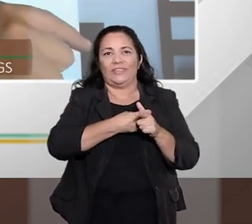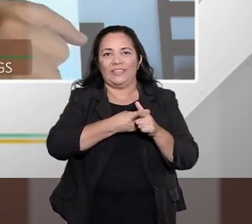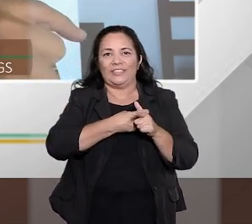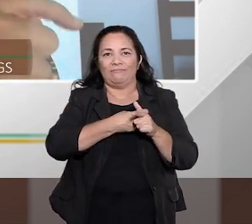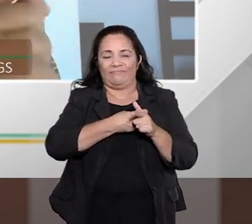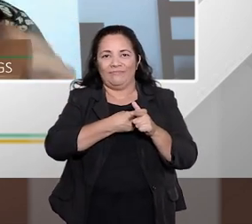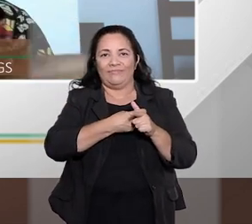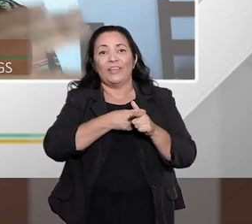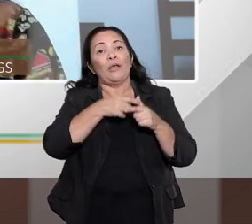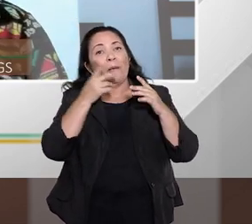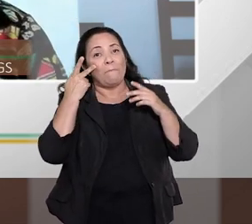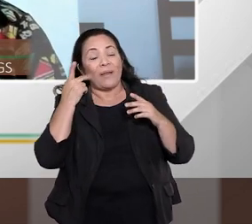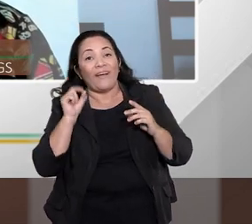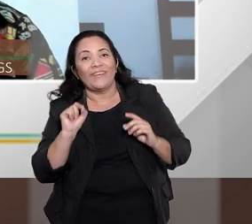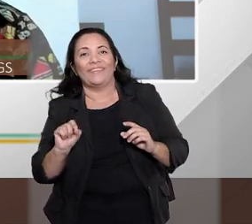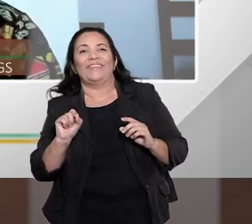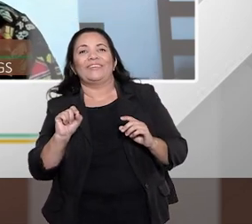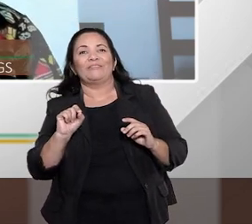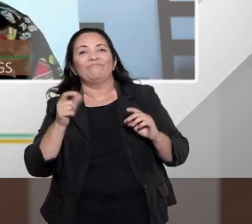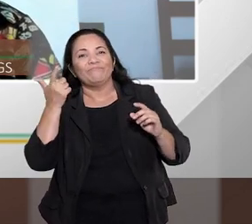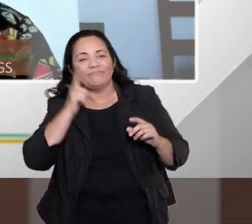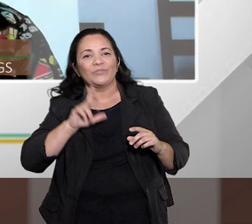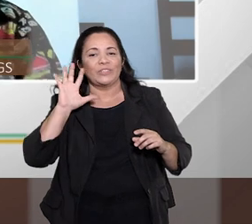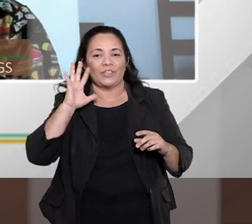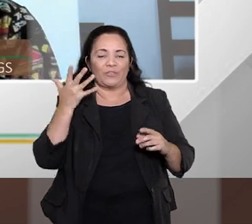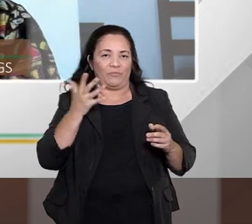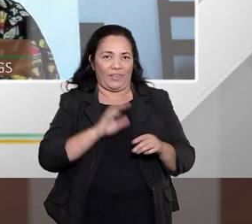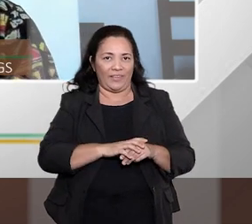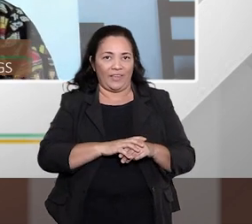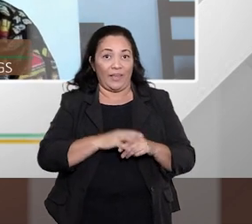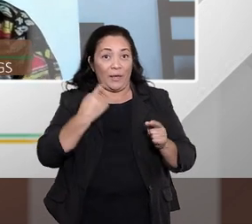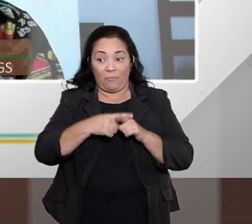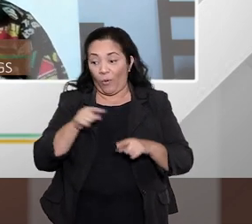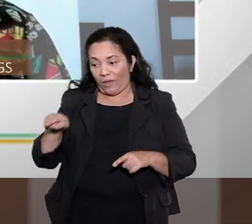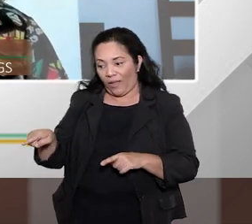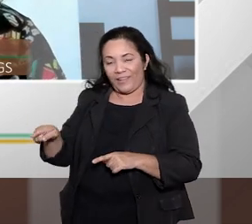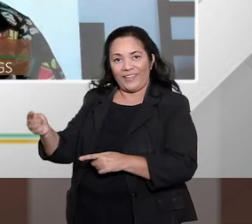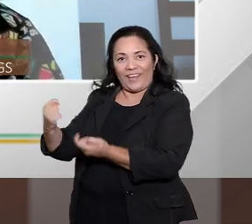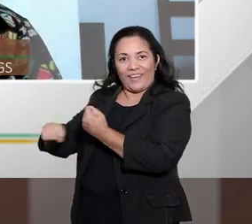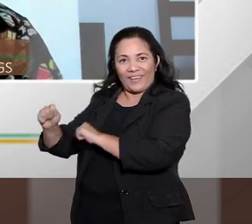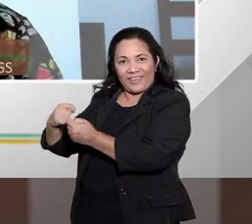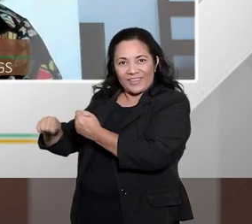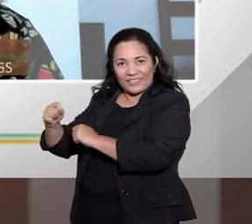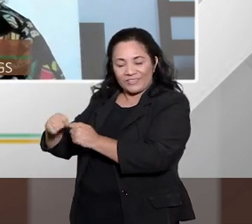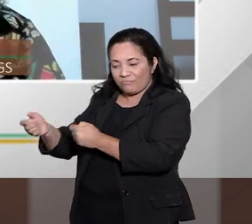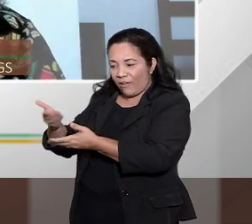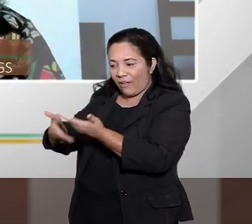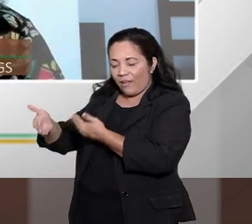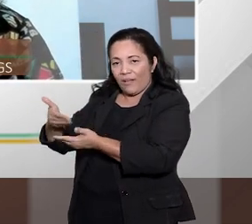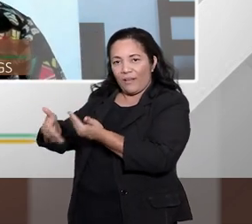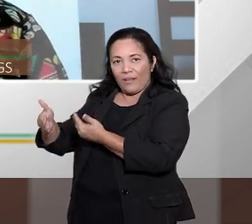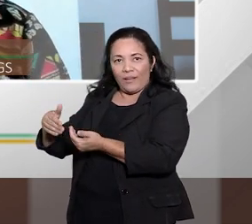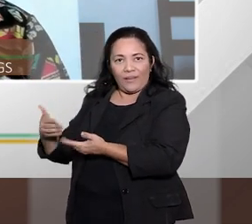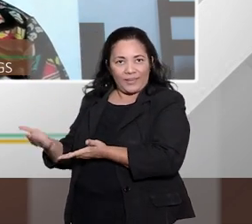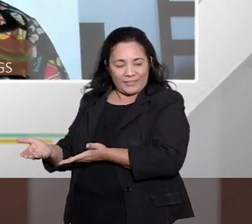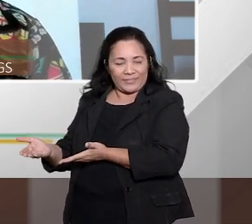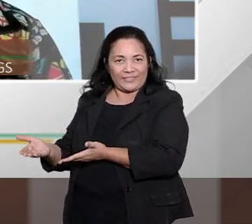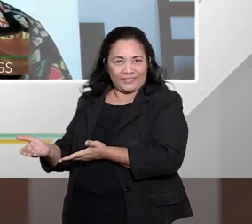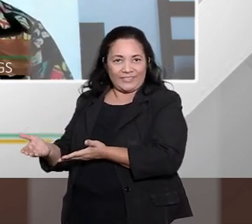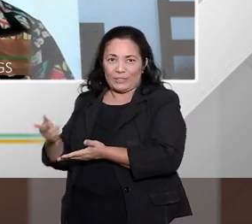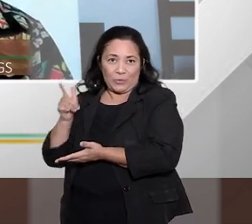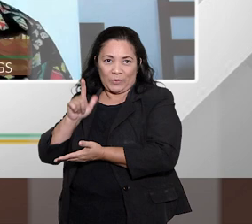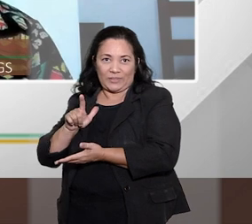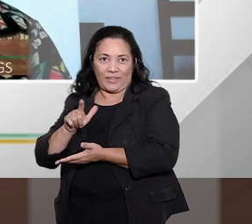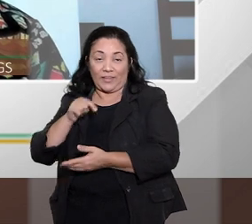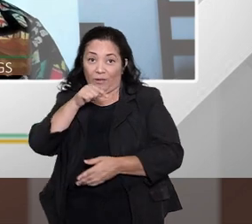conciliada lá na conciliação tudo é um mar de rosas agora na parte do 104B haverá